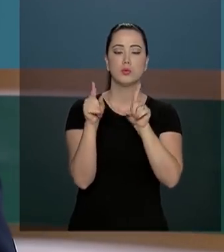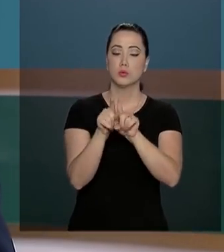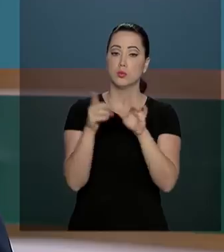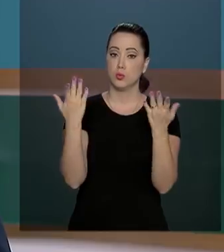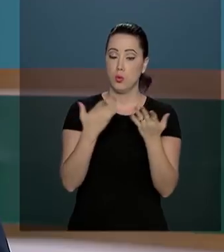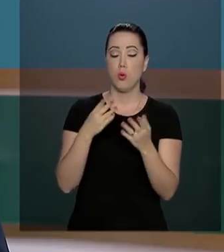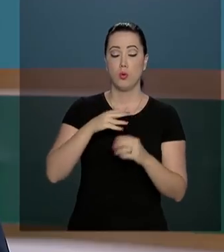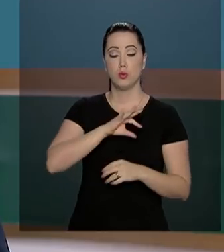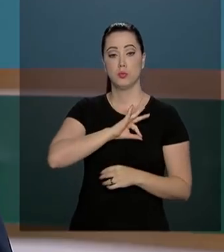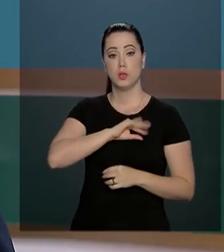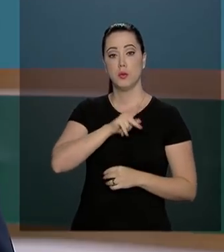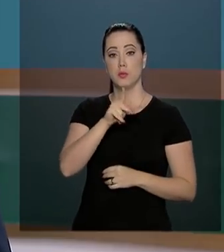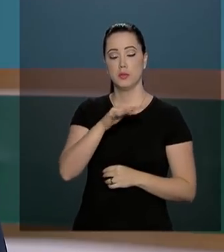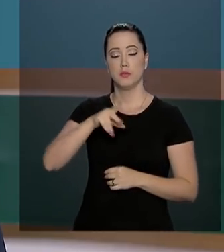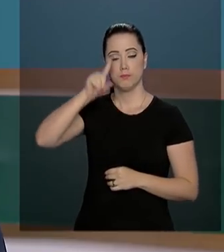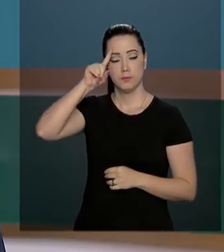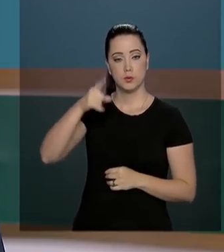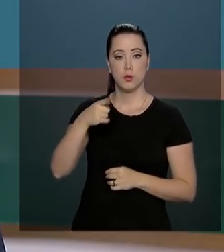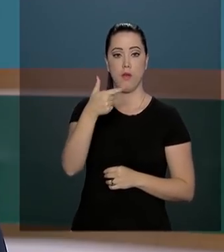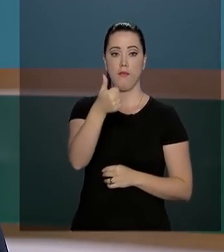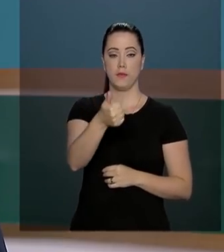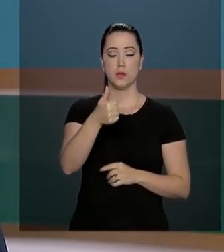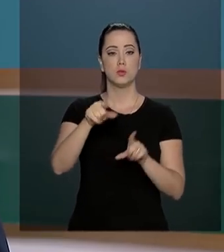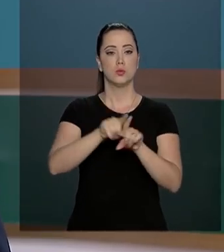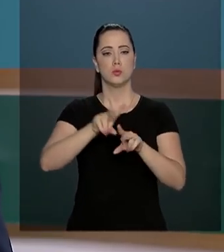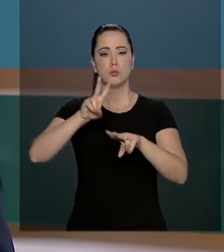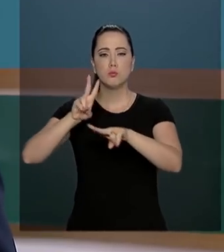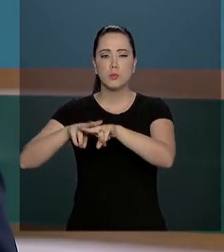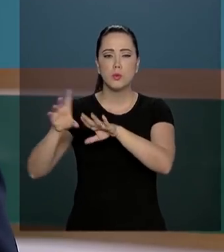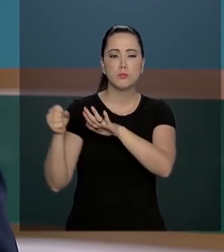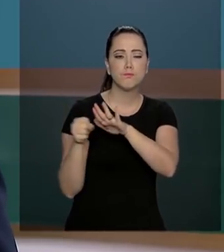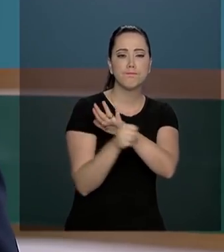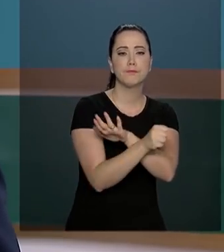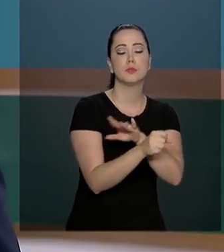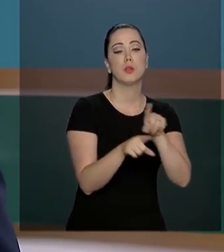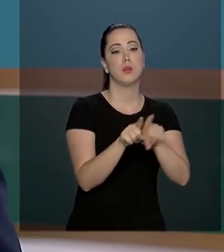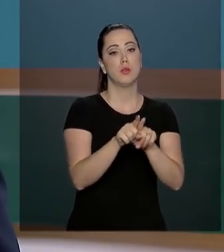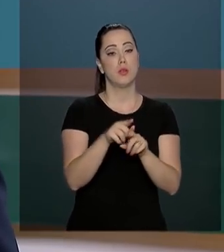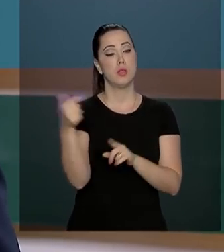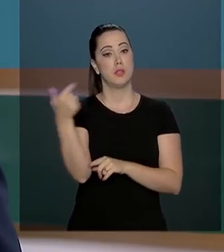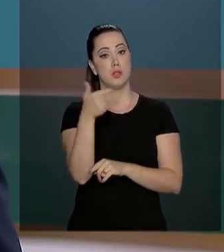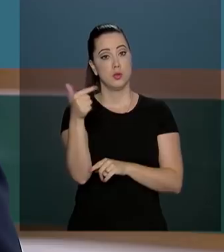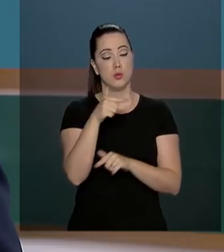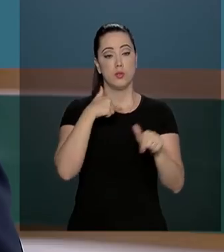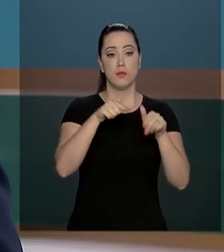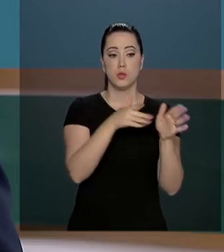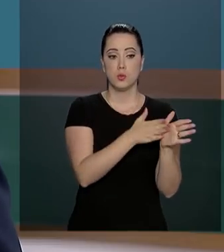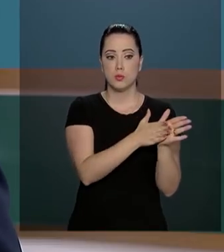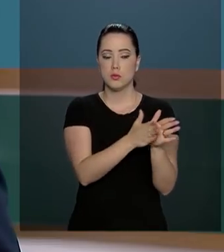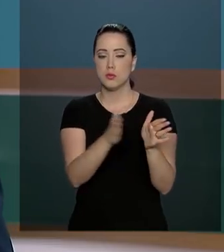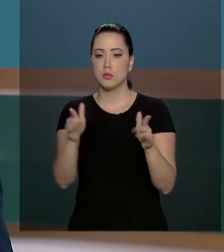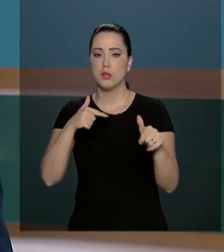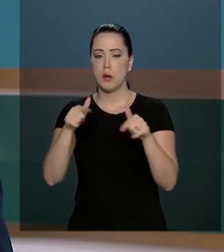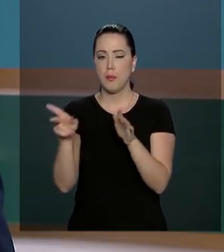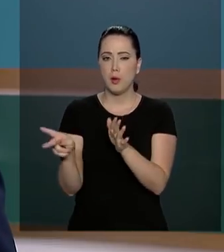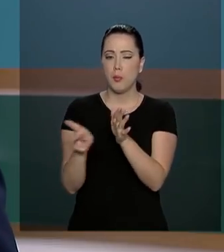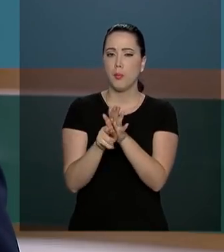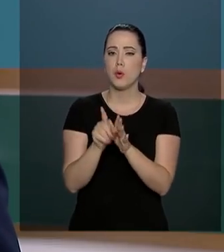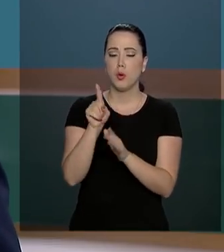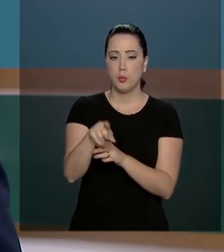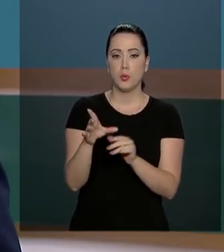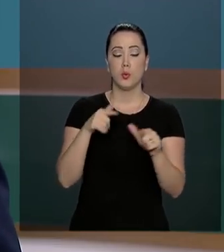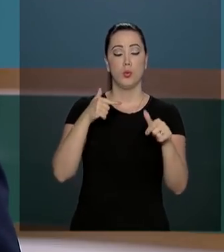prisão e 12 de busca e apreensão. Foi a segunda fase da Operação Mendácio. O grupo agia em São Paulo,